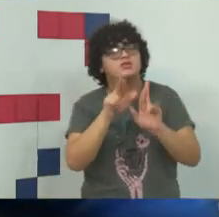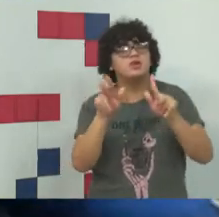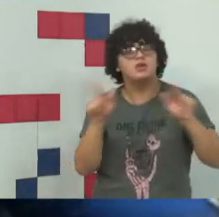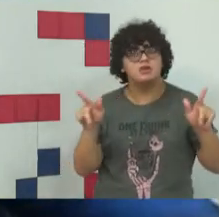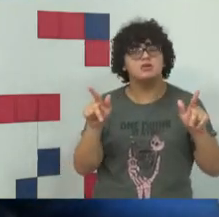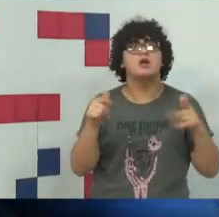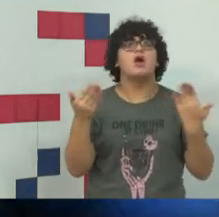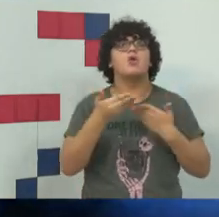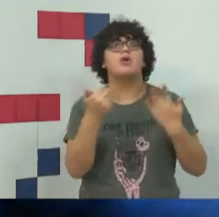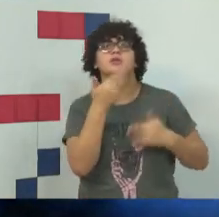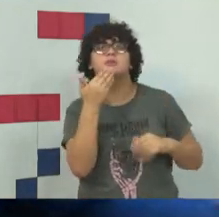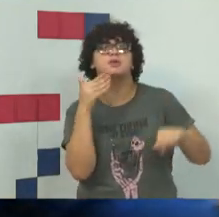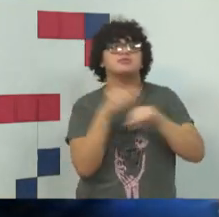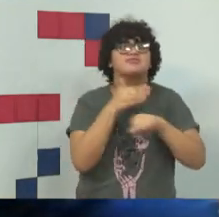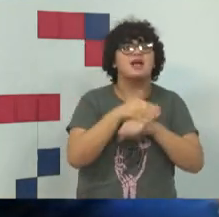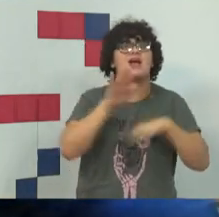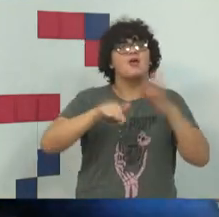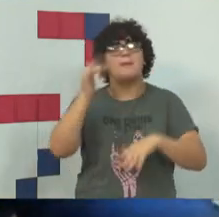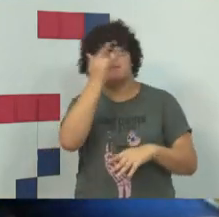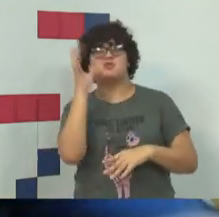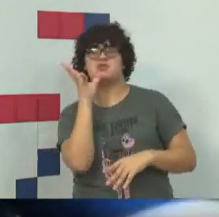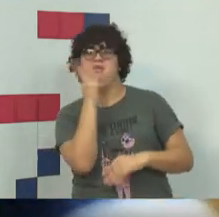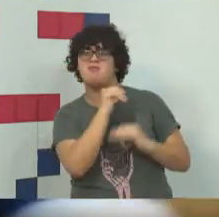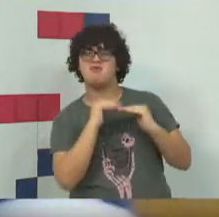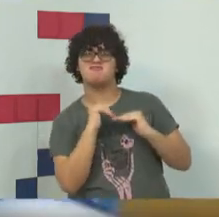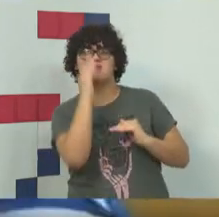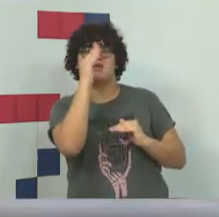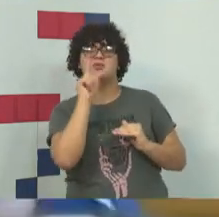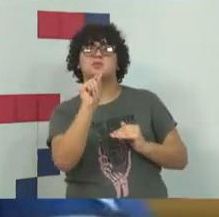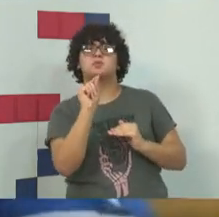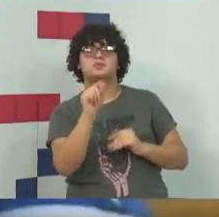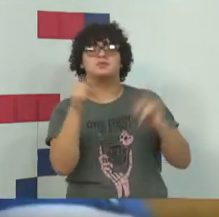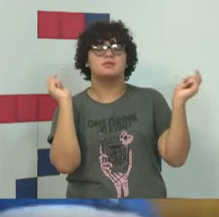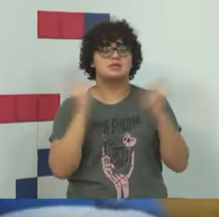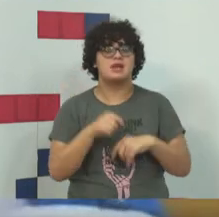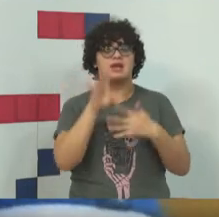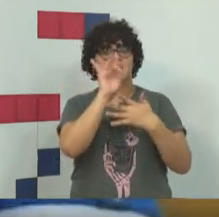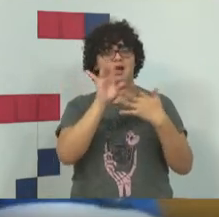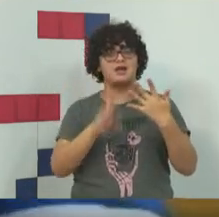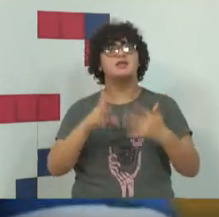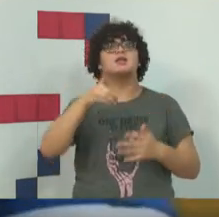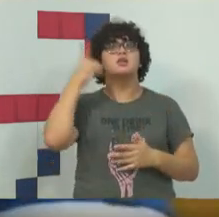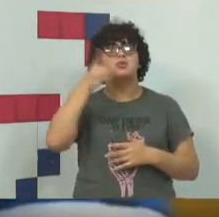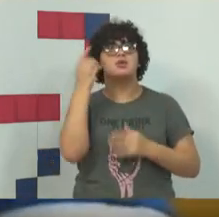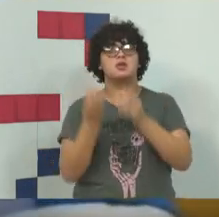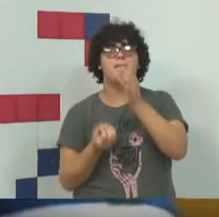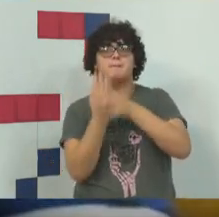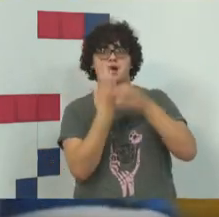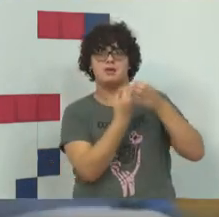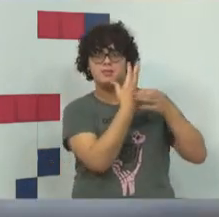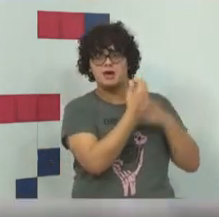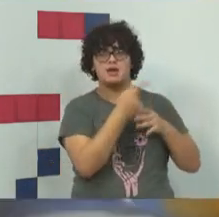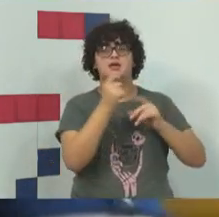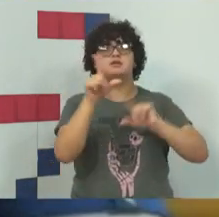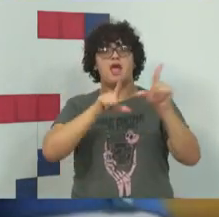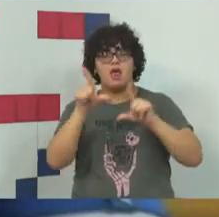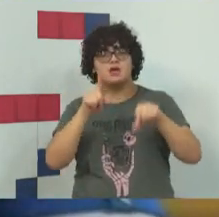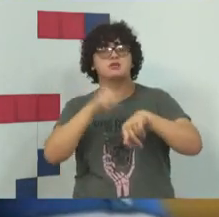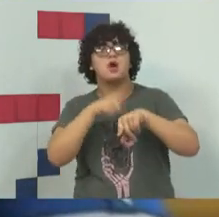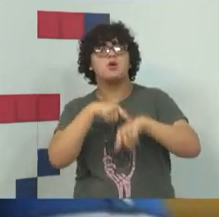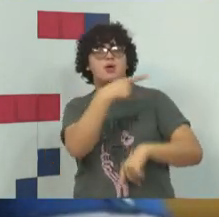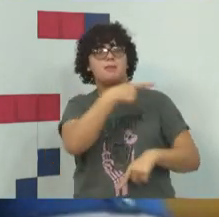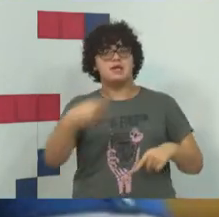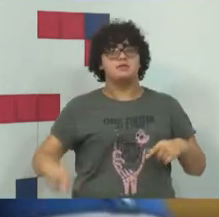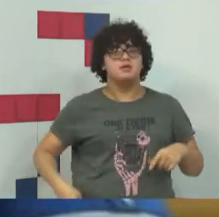As sessões, elas estão demorando muito mais, mas cada deputado aparece na tela, o presidente dá